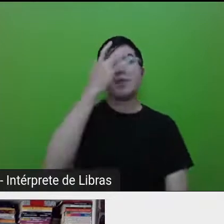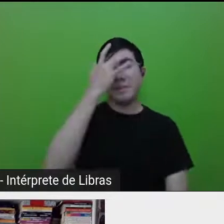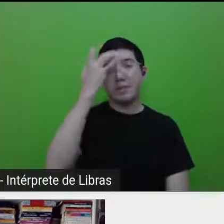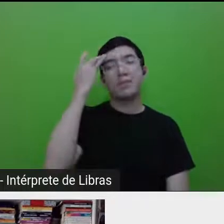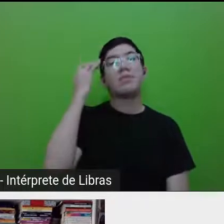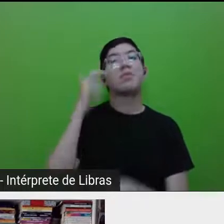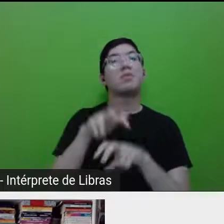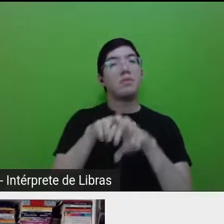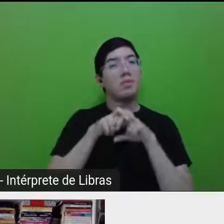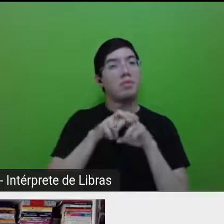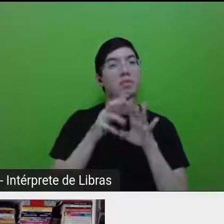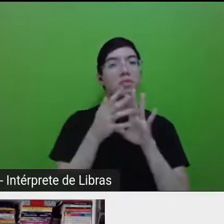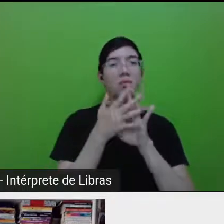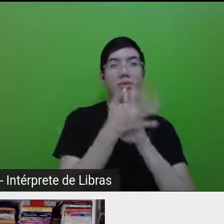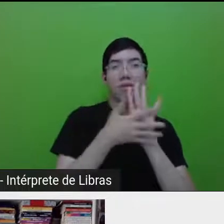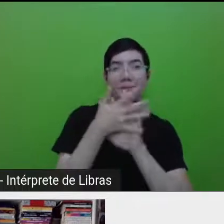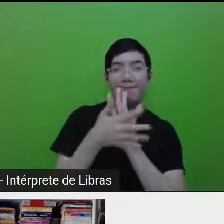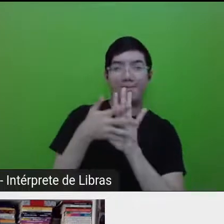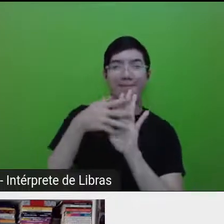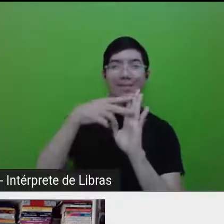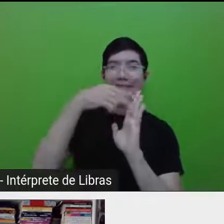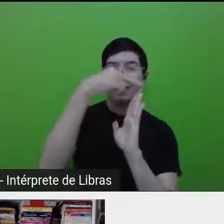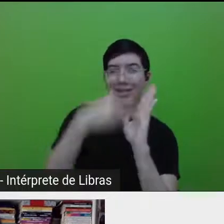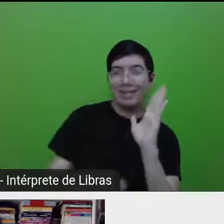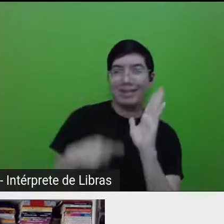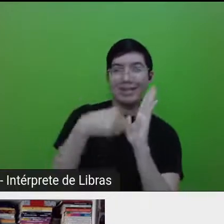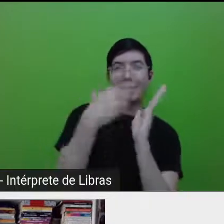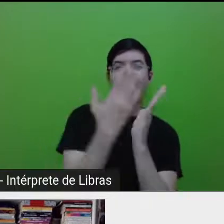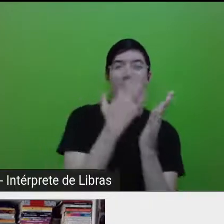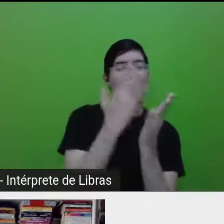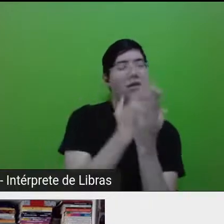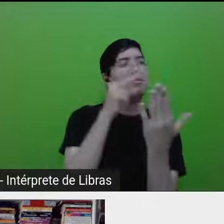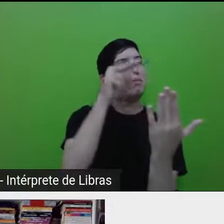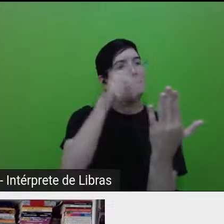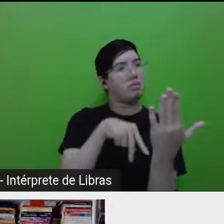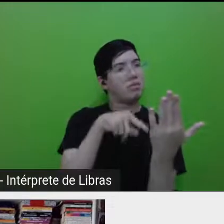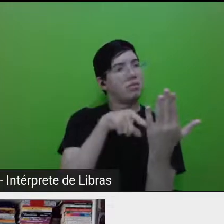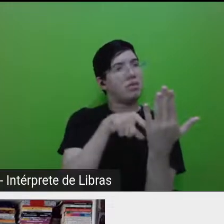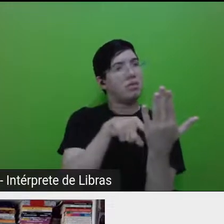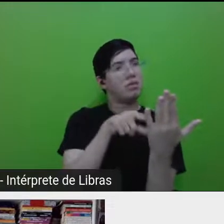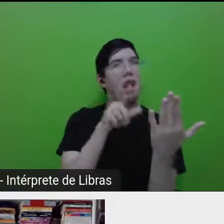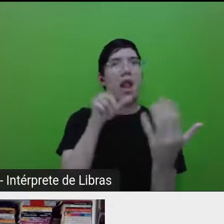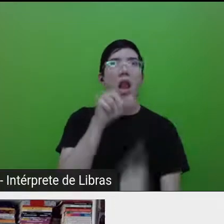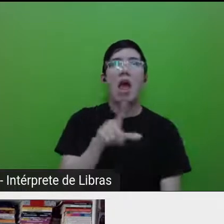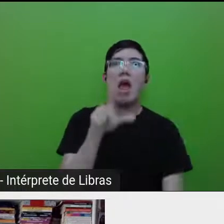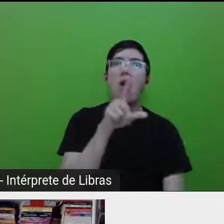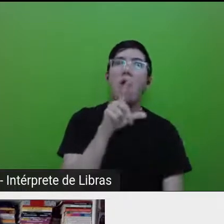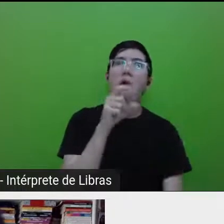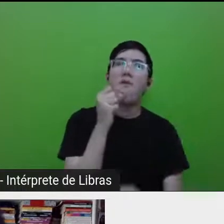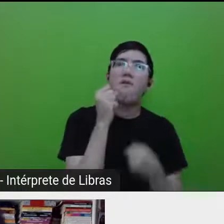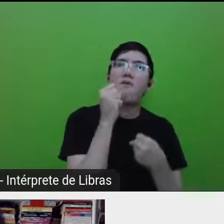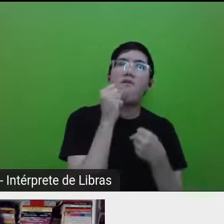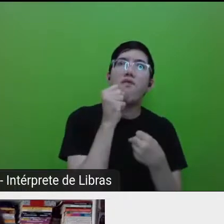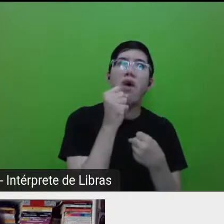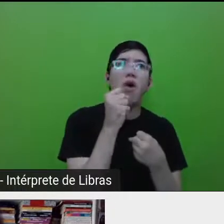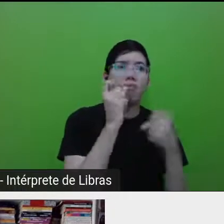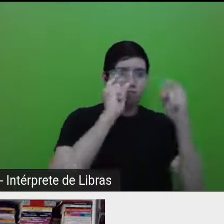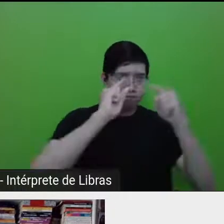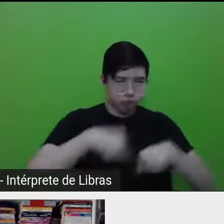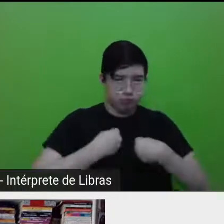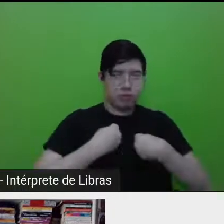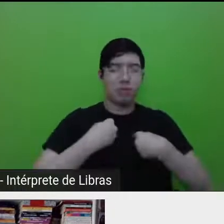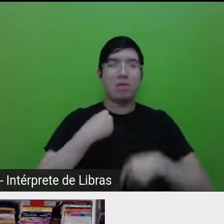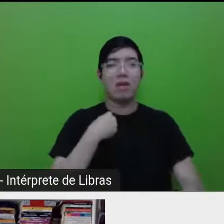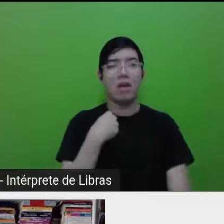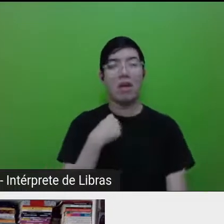textos que você percebe, né? Se dá conta do poder da literatura, né? Tudo bem que a Helena Fernandes é